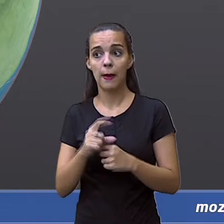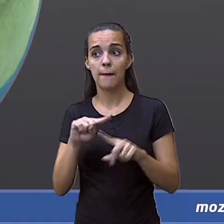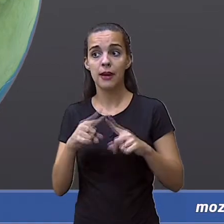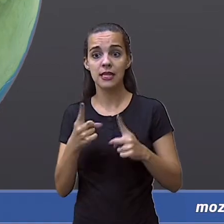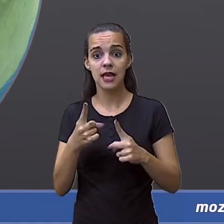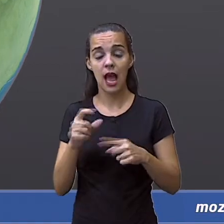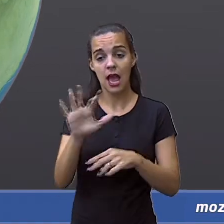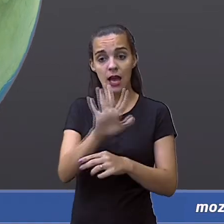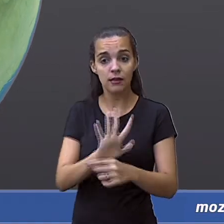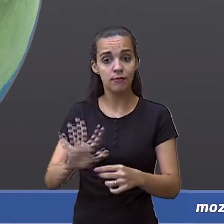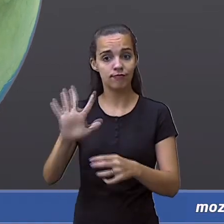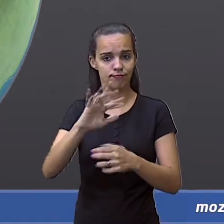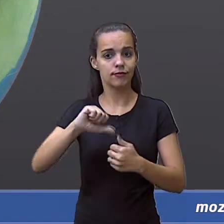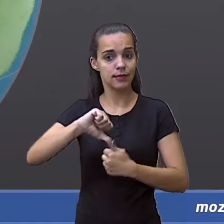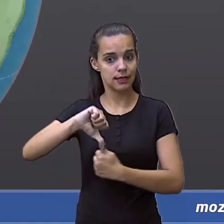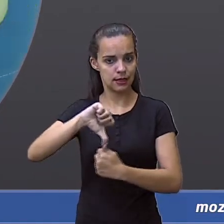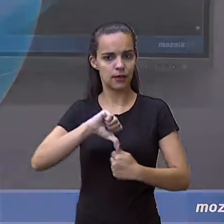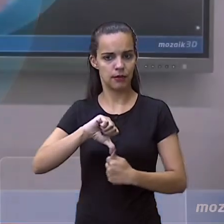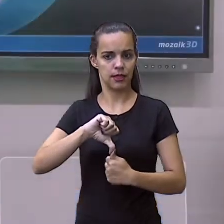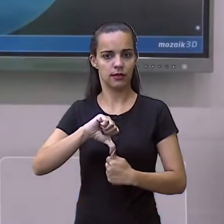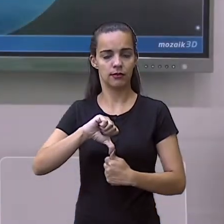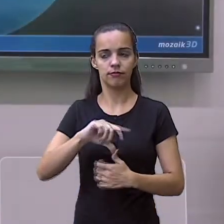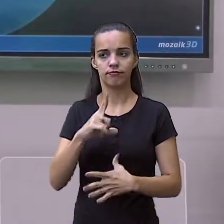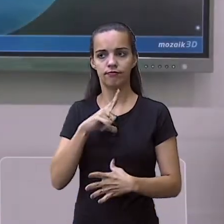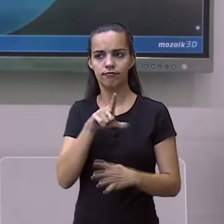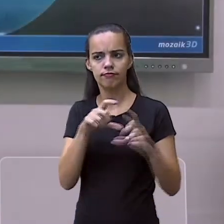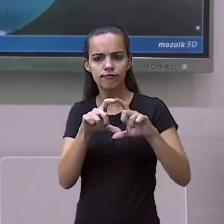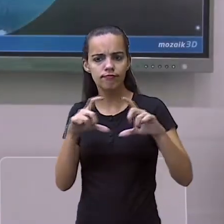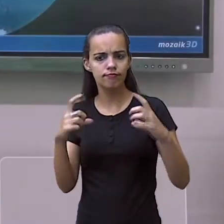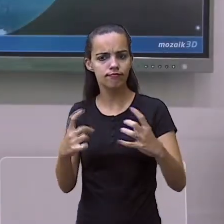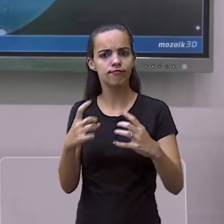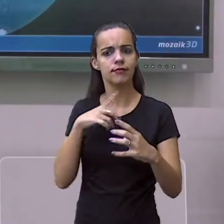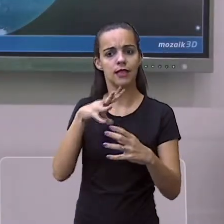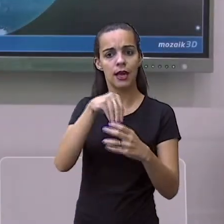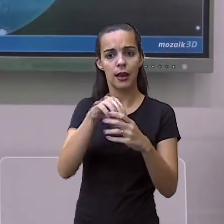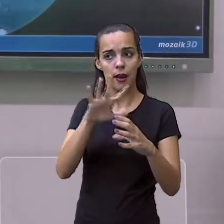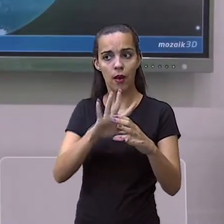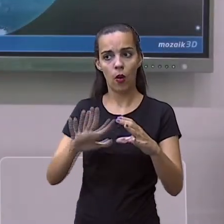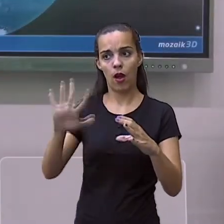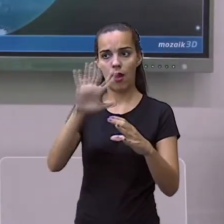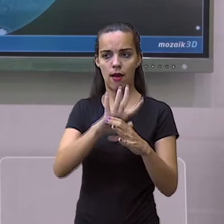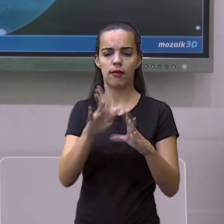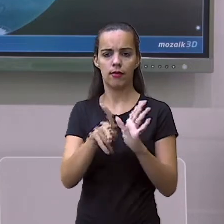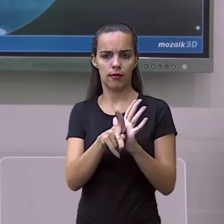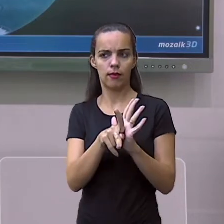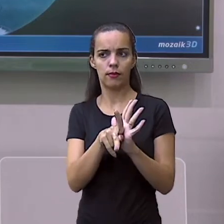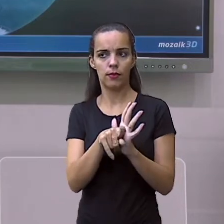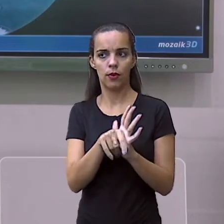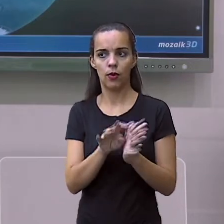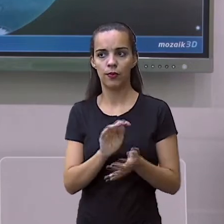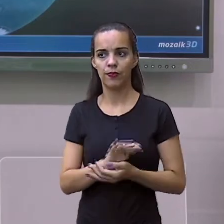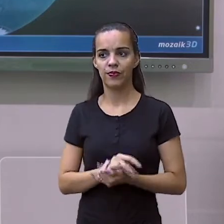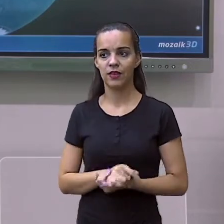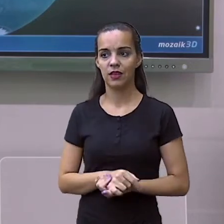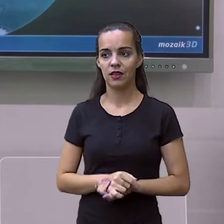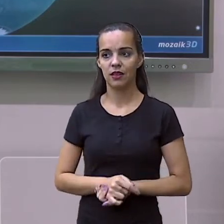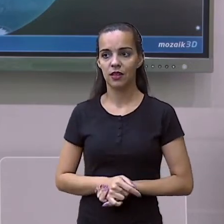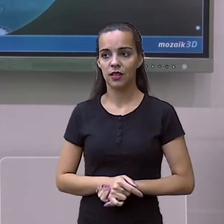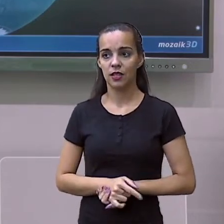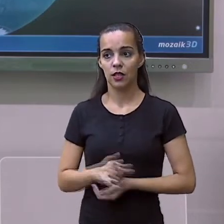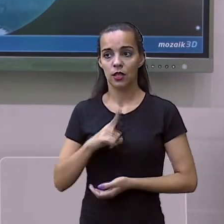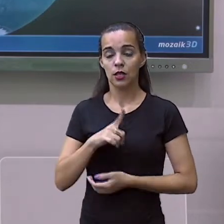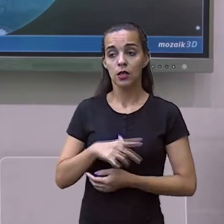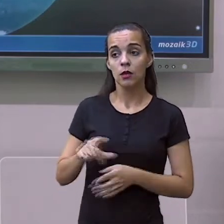Isso é importante que você perceba. Olha, olha aqui. Zona polar sul,